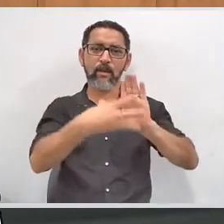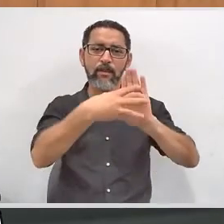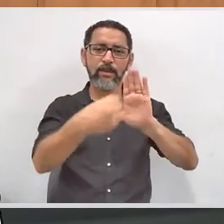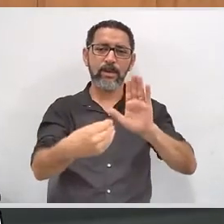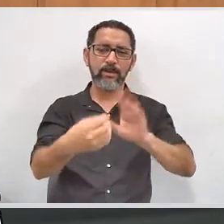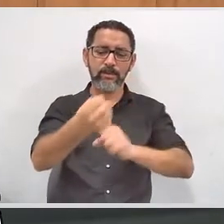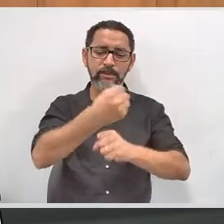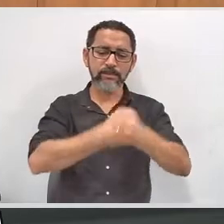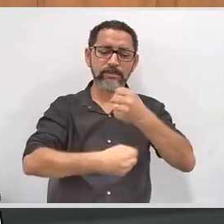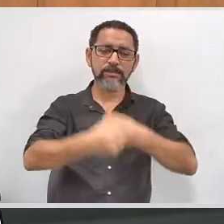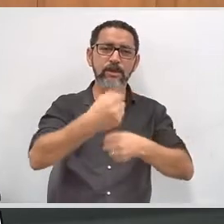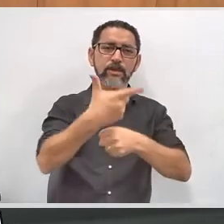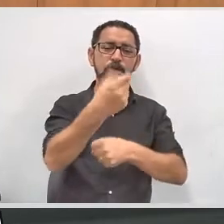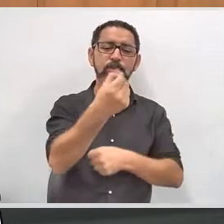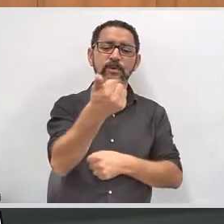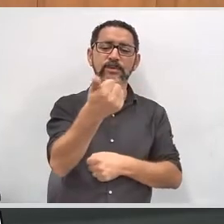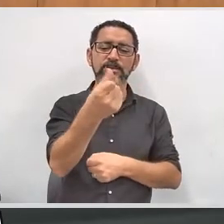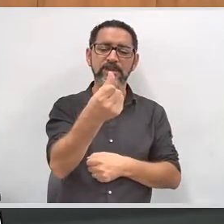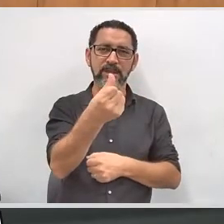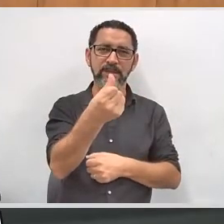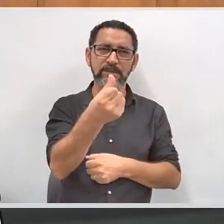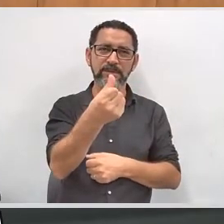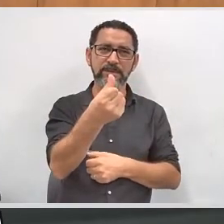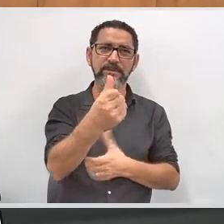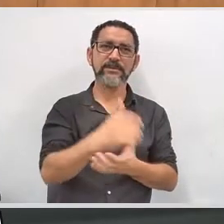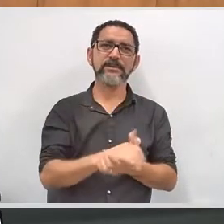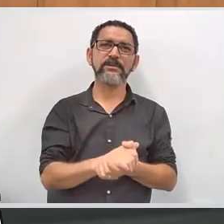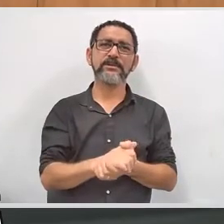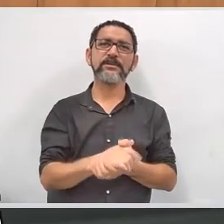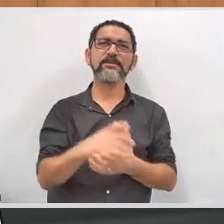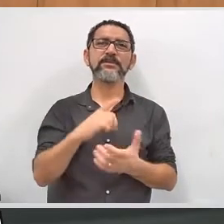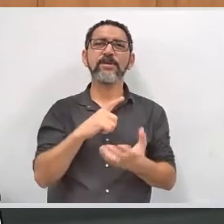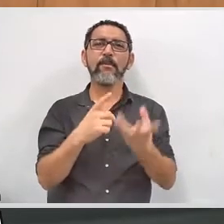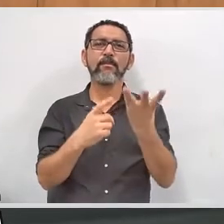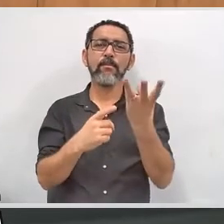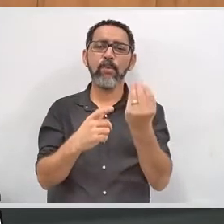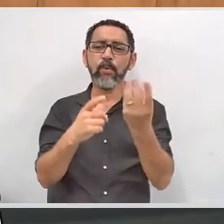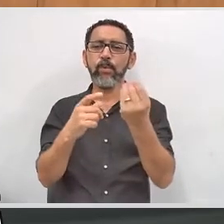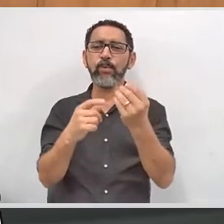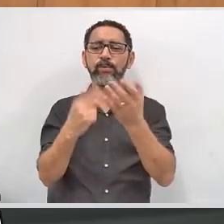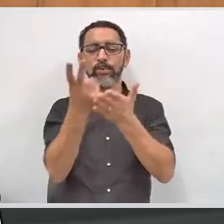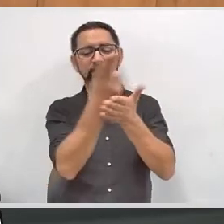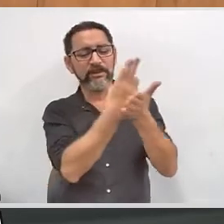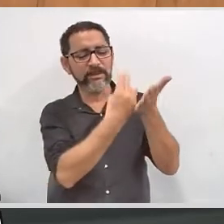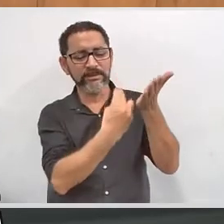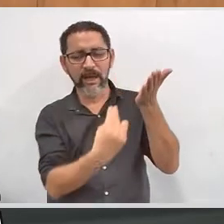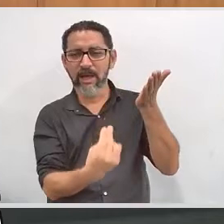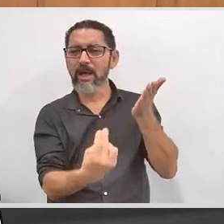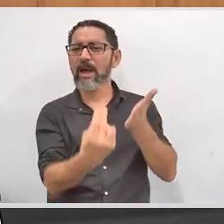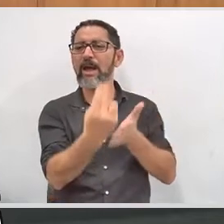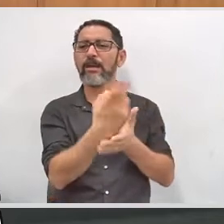modelinho das eleições de 2016, é interessantíssimo, é todo cheio de figurinhas e chama atenção e acho que